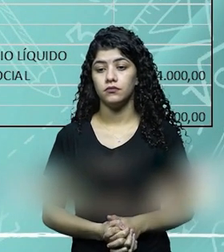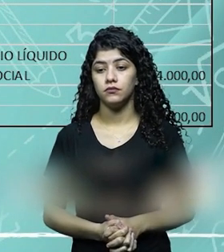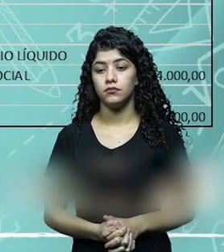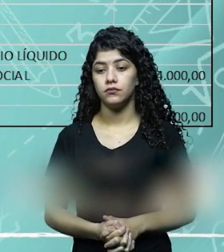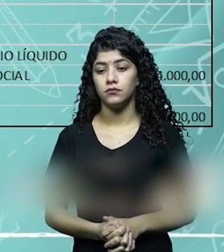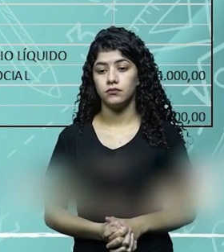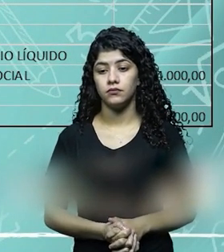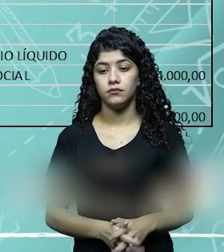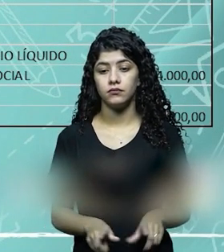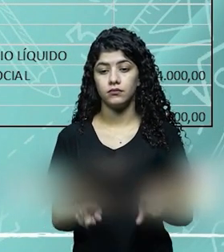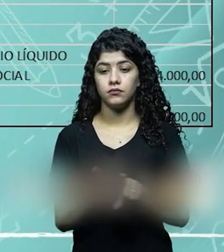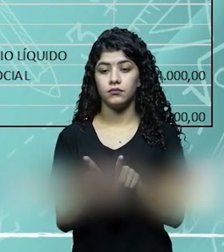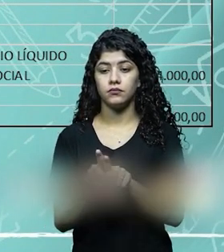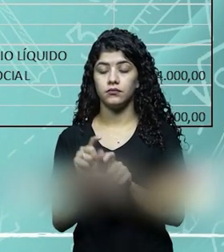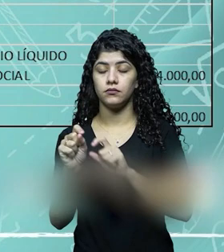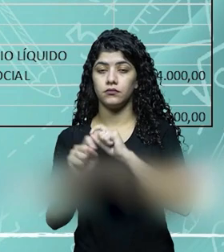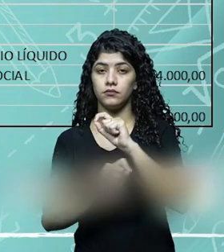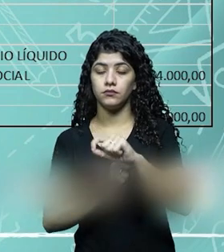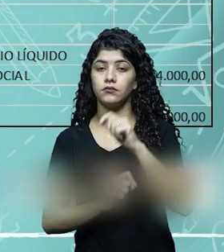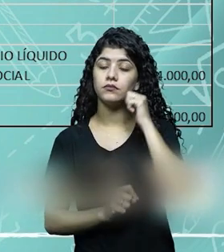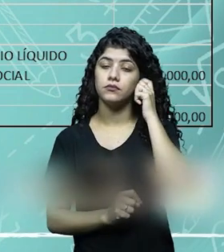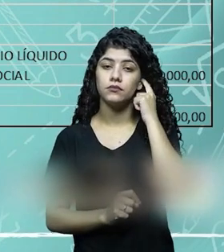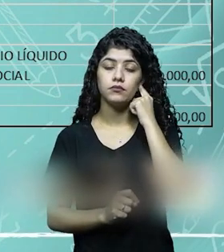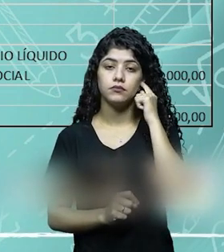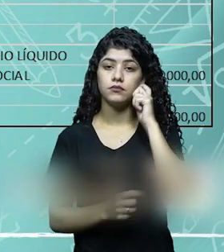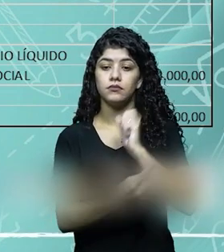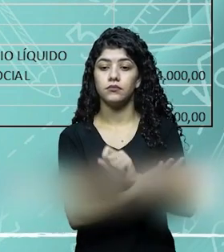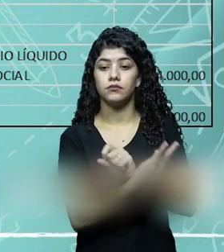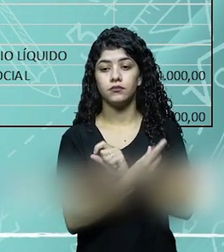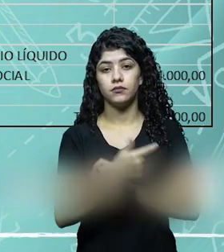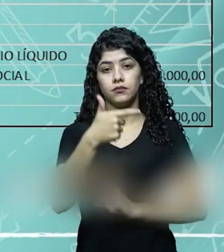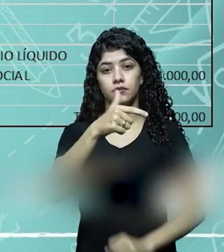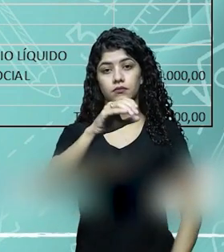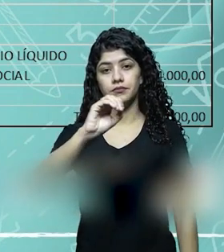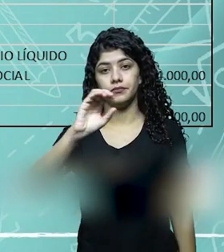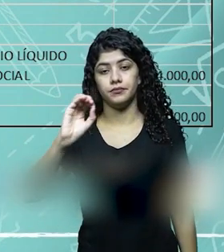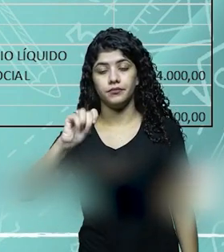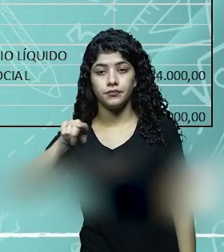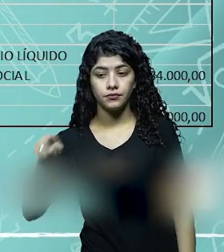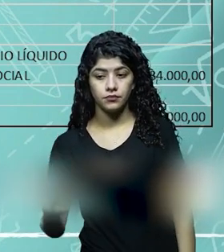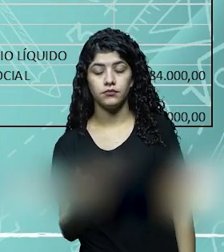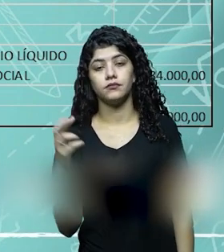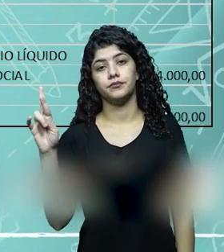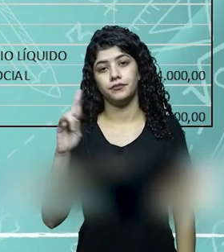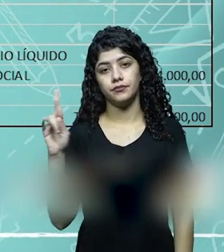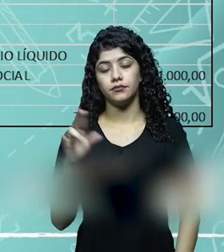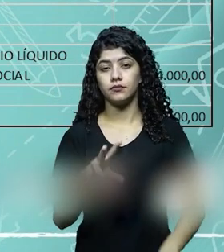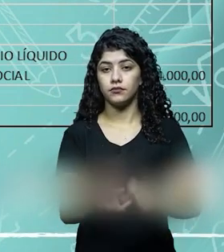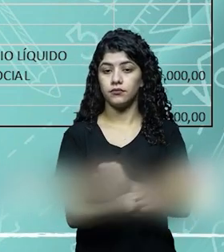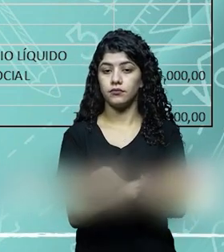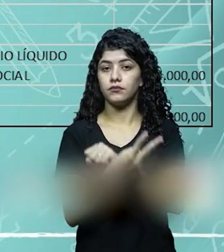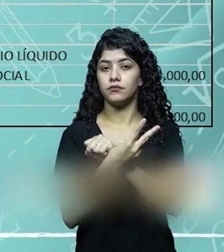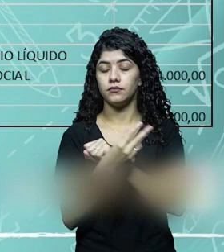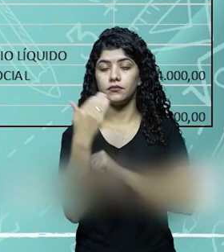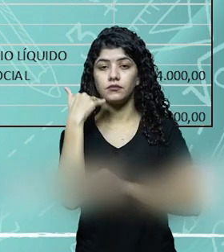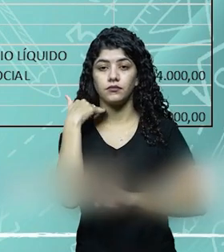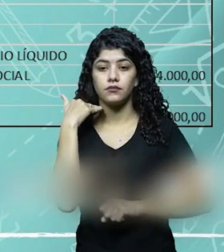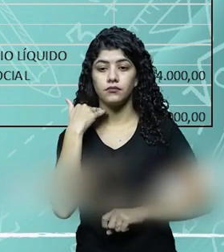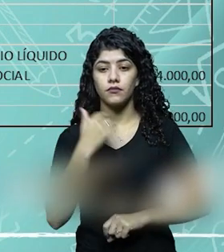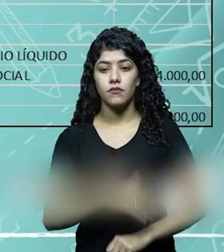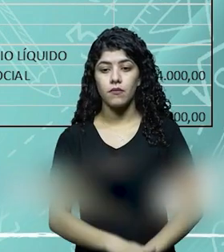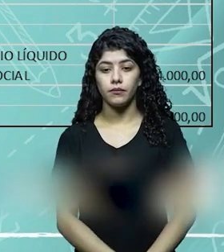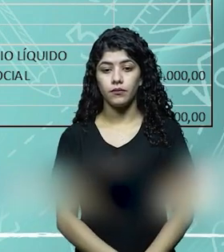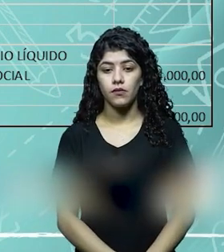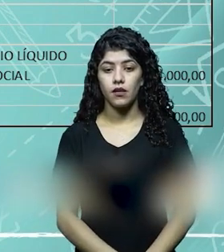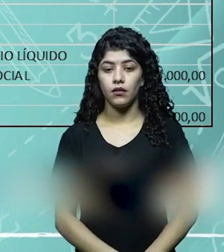ela consumiu um financiamento bancário de 200 mil reais. Ela conseguiu captar. No nosso circulante, não tem nada.